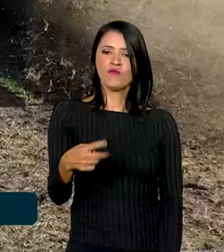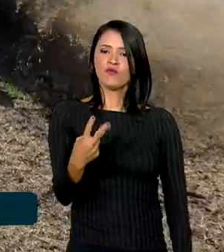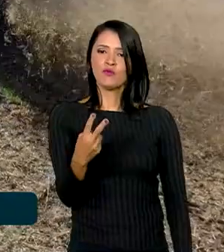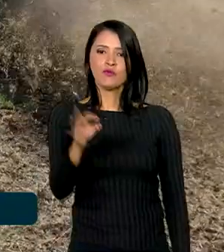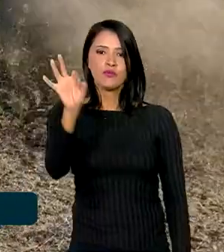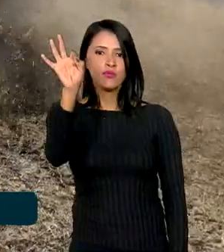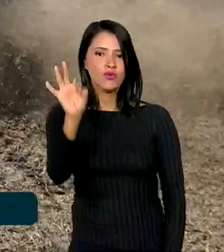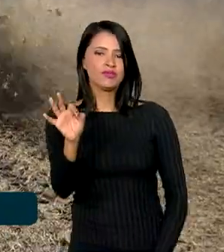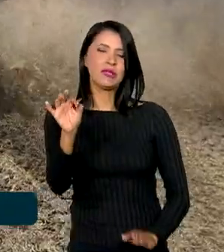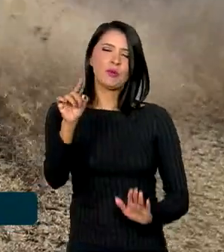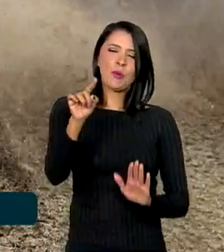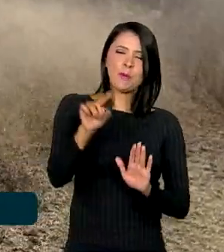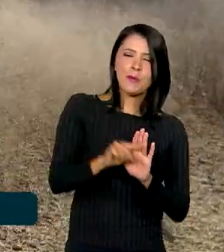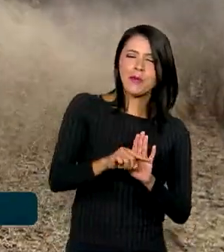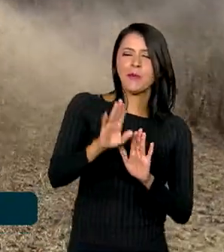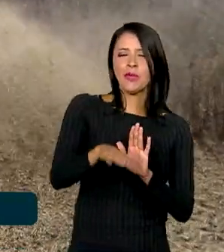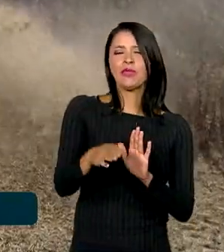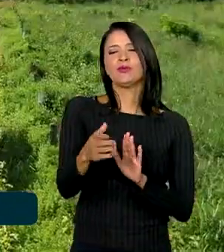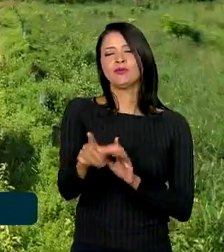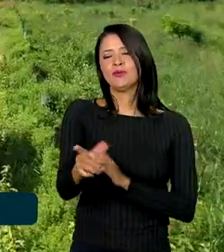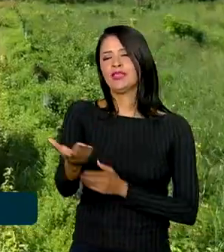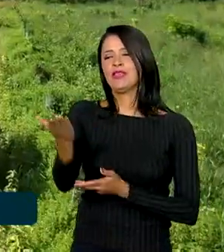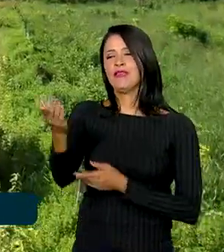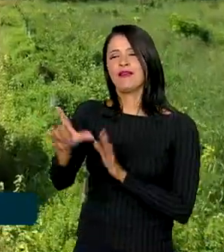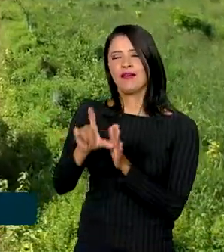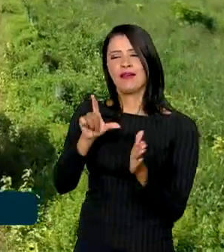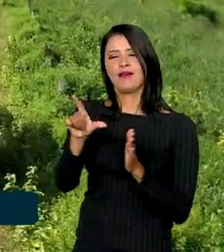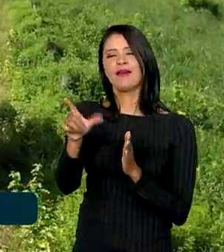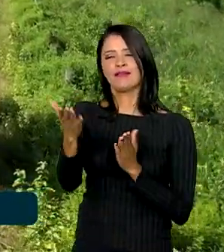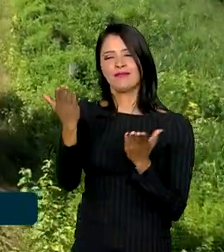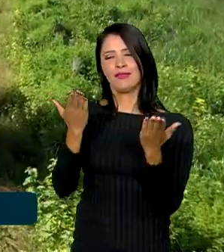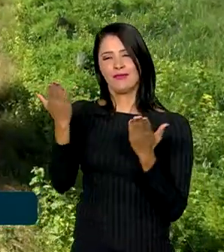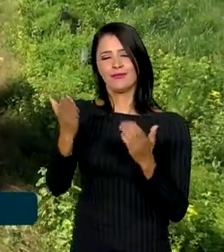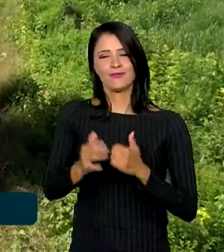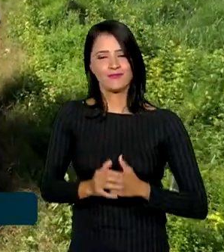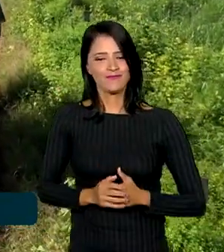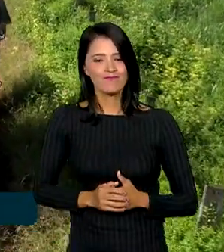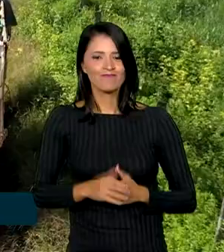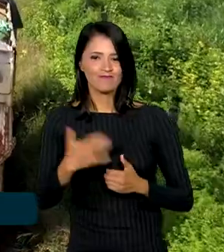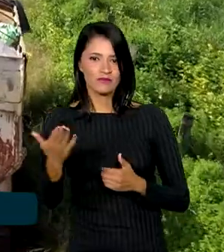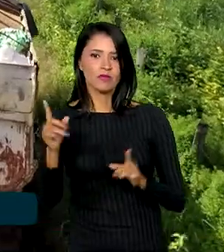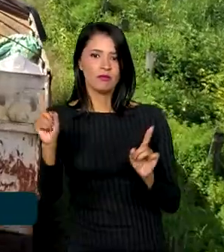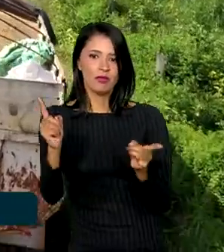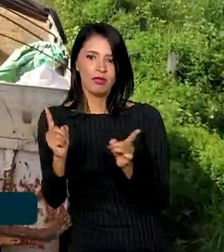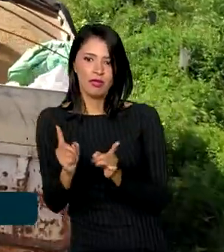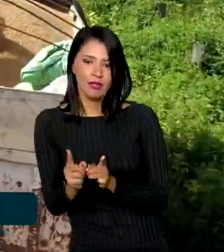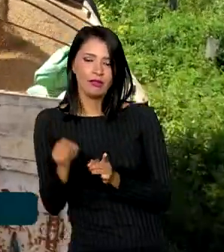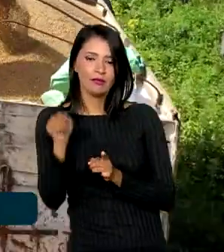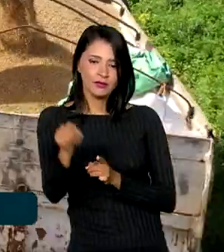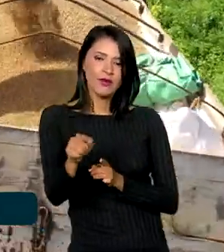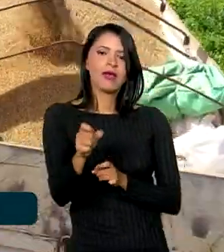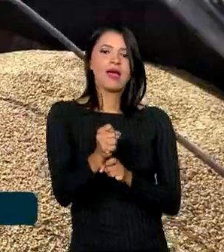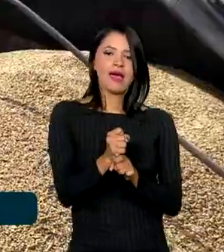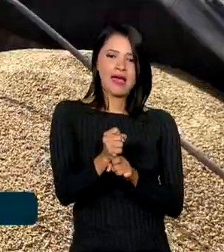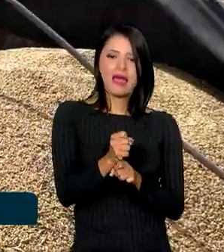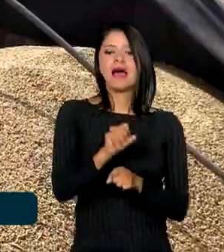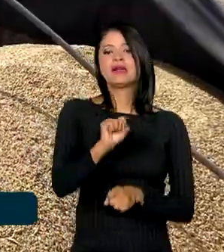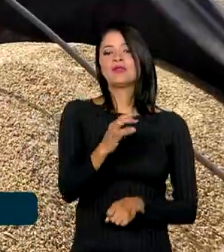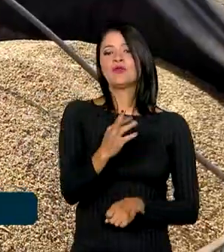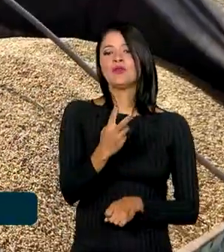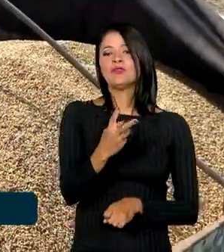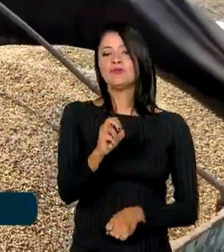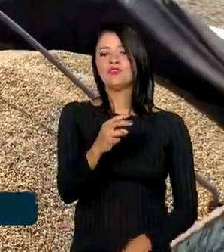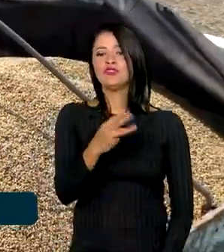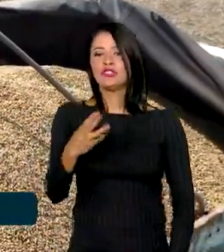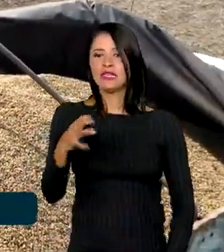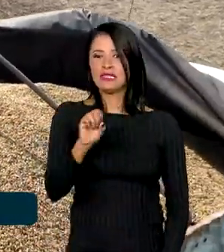menor que o obtido no ciclo passado. Apesar da redução, a safra 2023-2024 deve